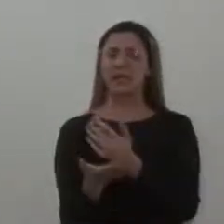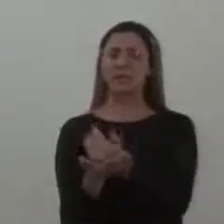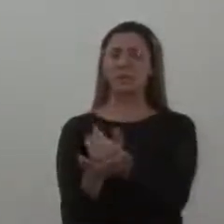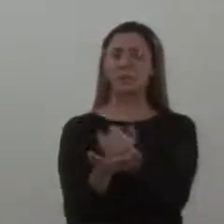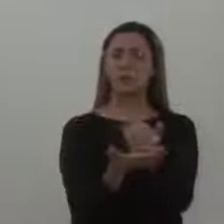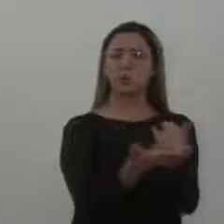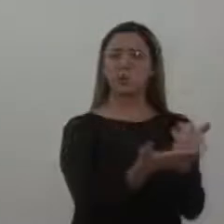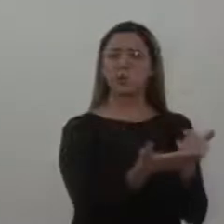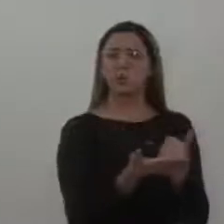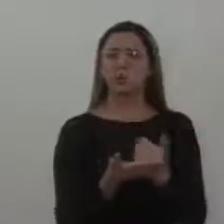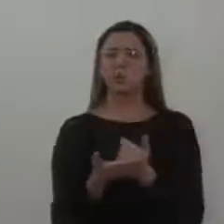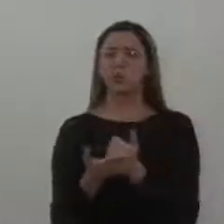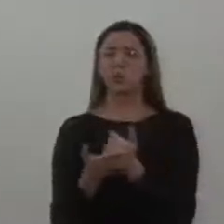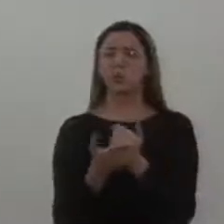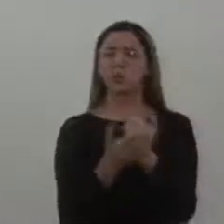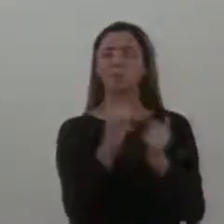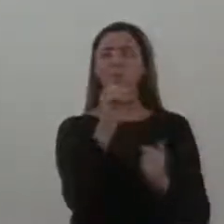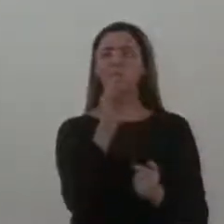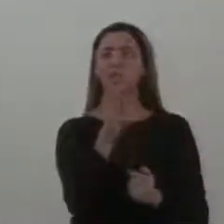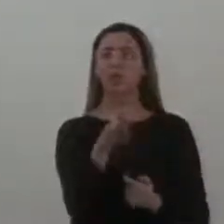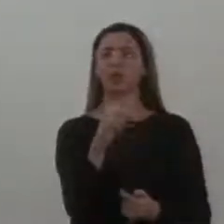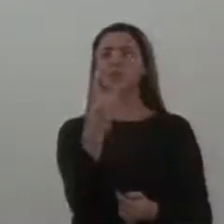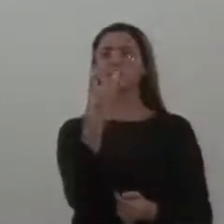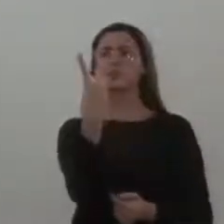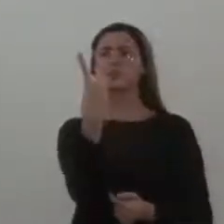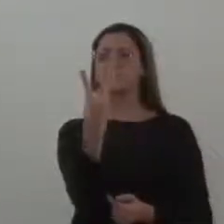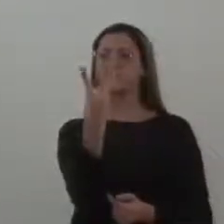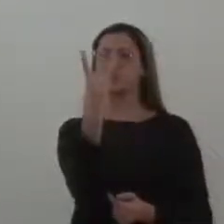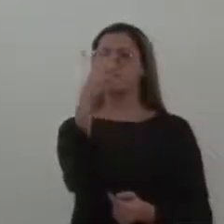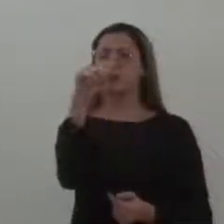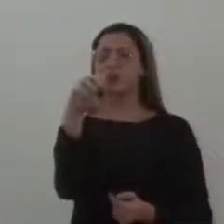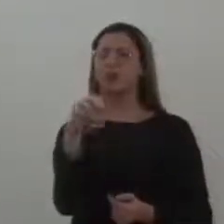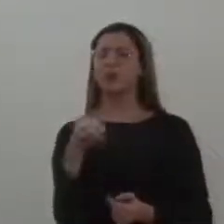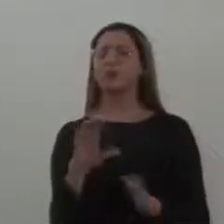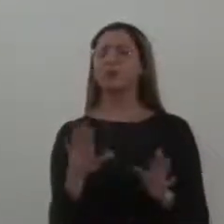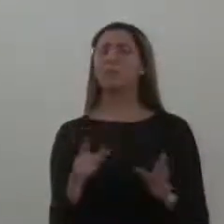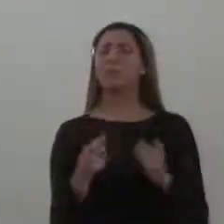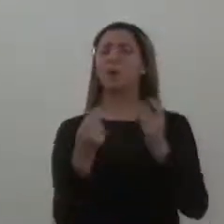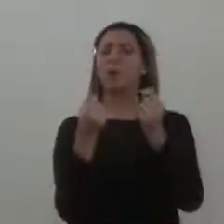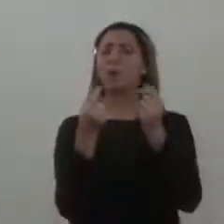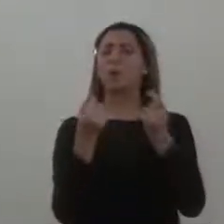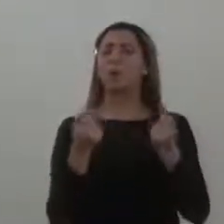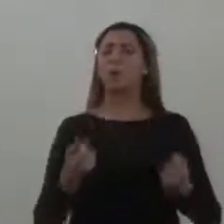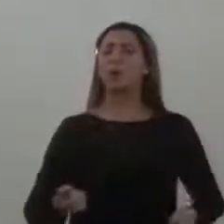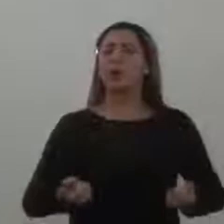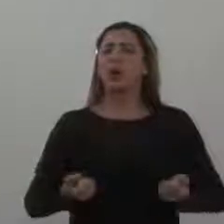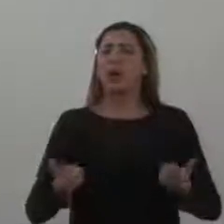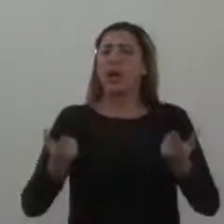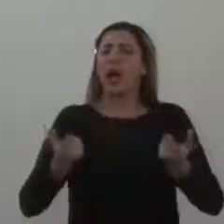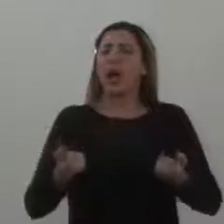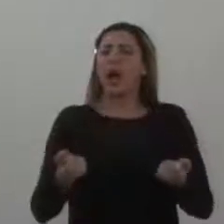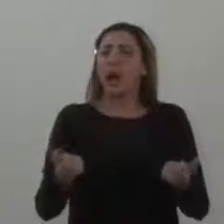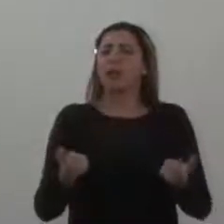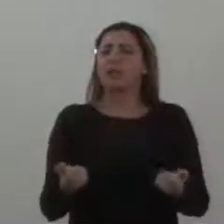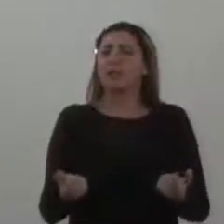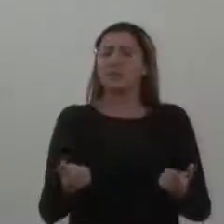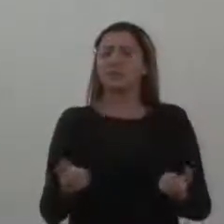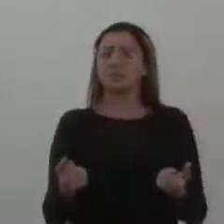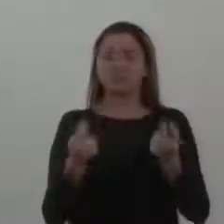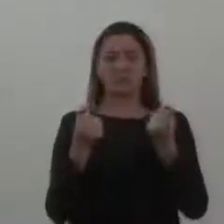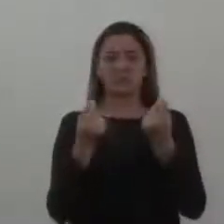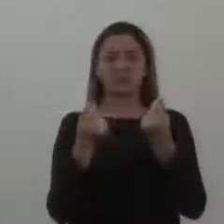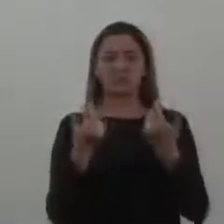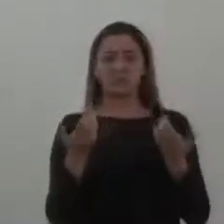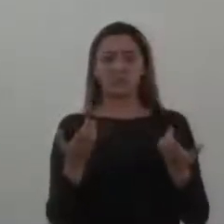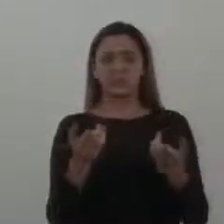1.583.390. Quanto que se gasta? Quanto que se gasta? Estamos aí, com licitação, acho que logo, logo